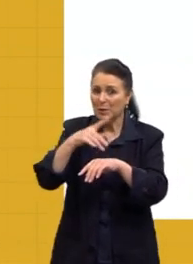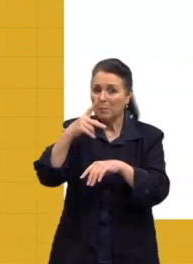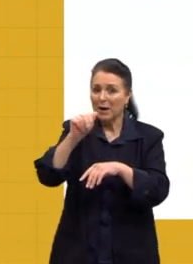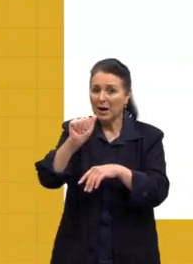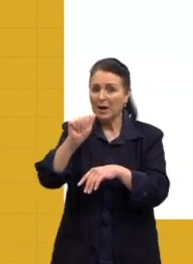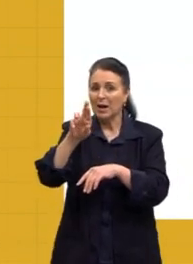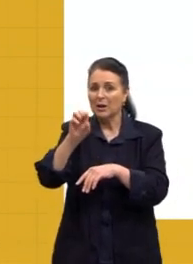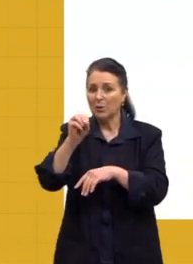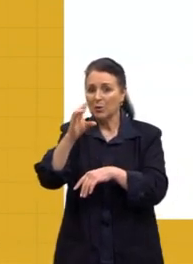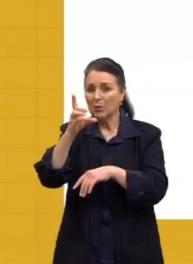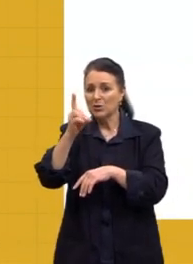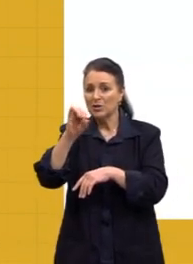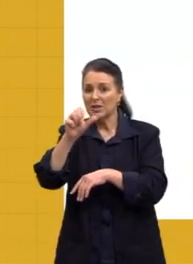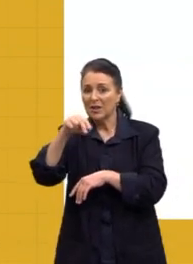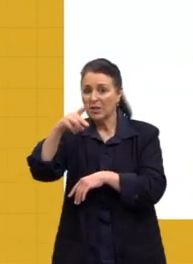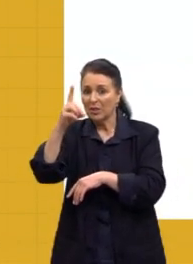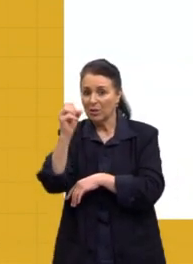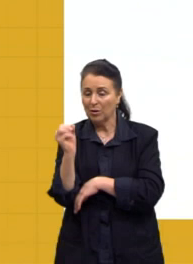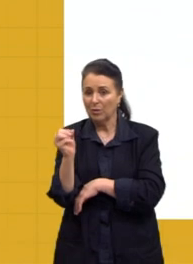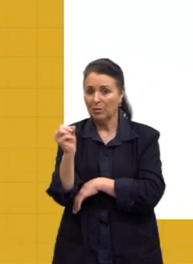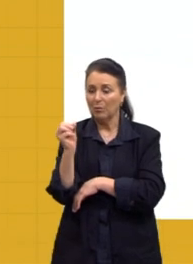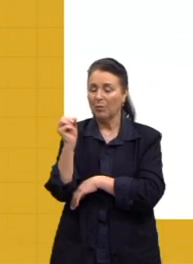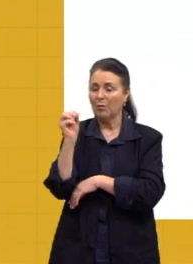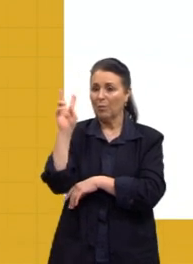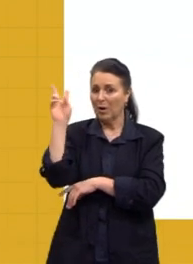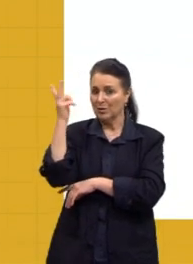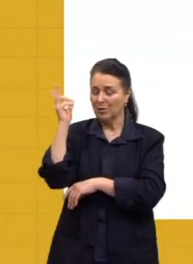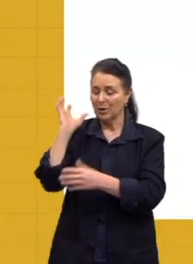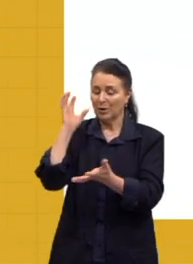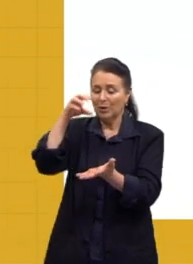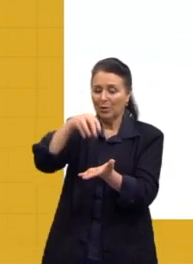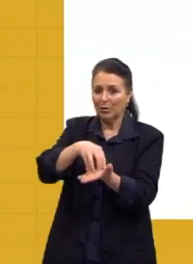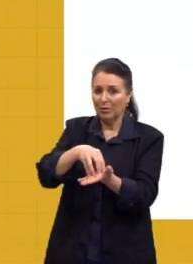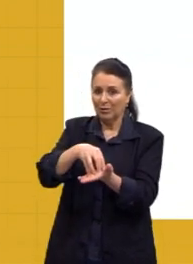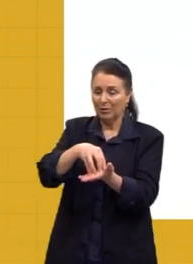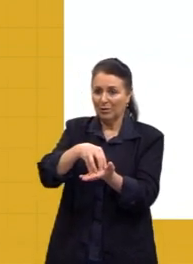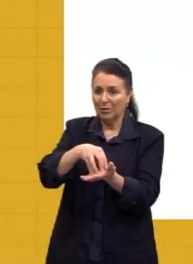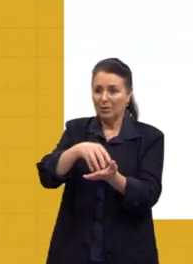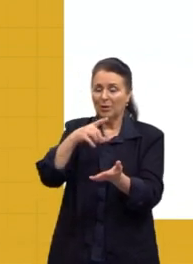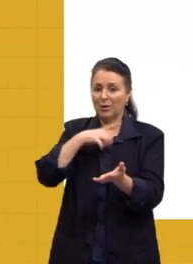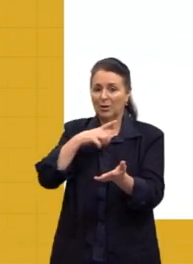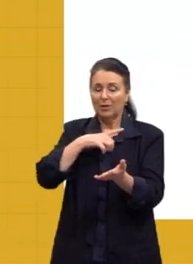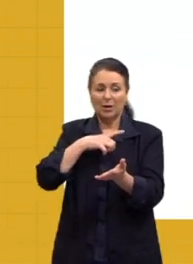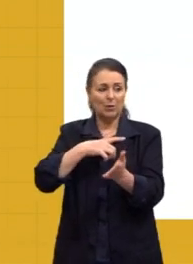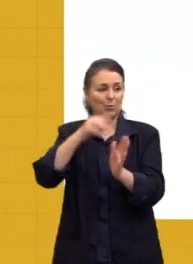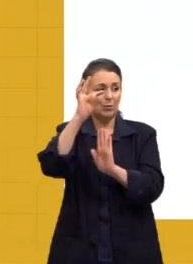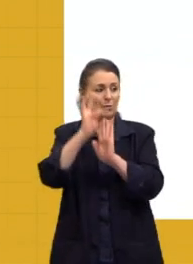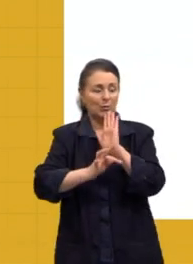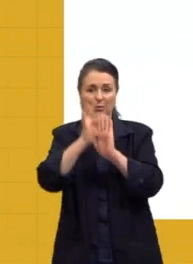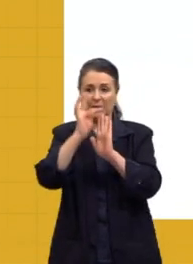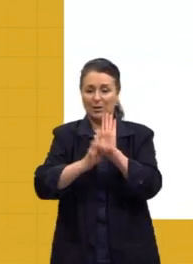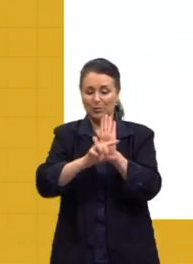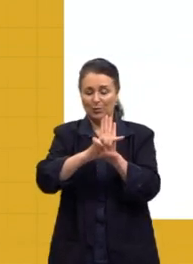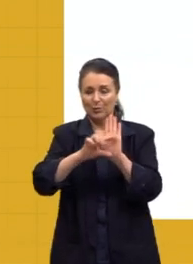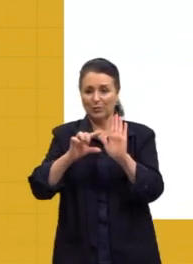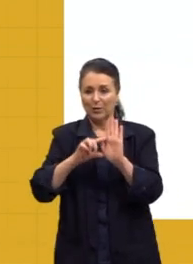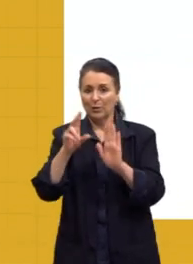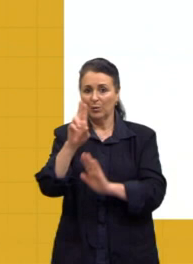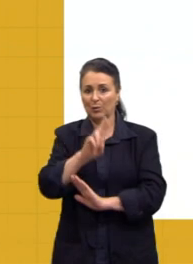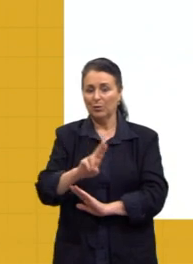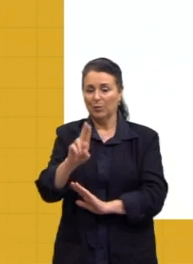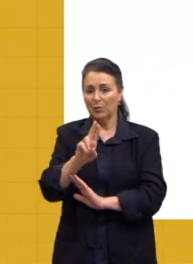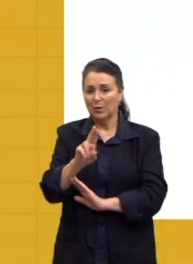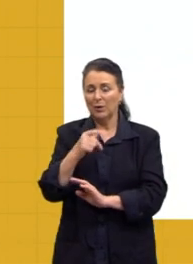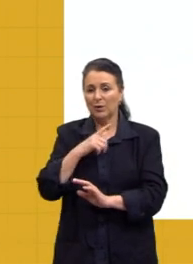atualizando a nossa história de colonização. Eu botei um trechinho aqui, de um versinho dele, que chama Erro de